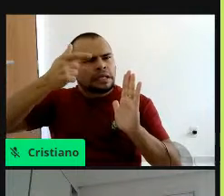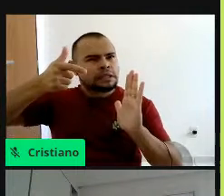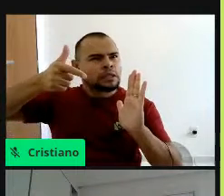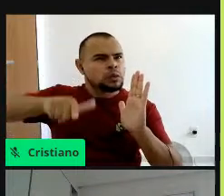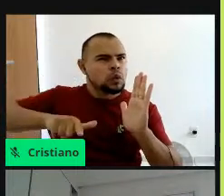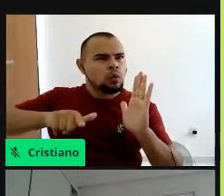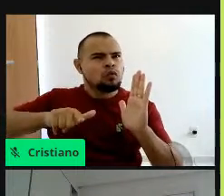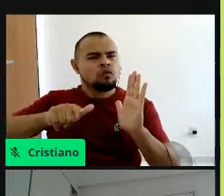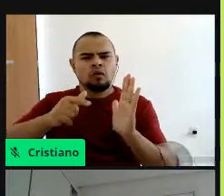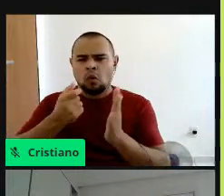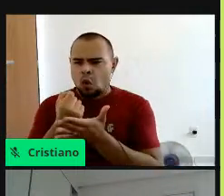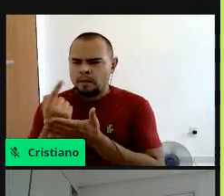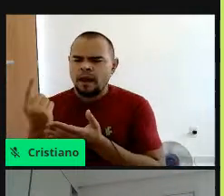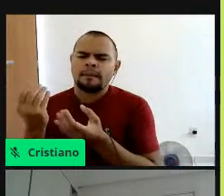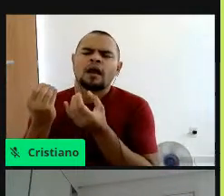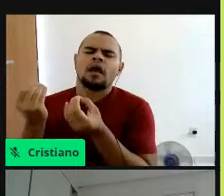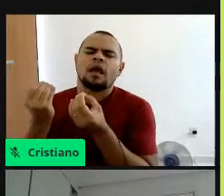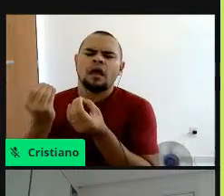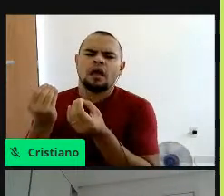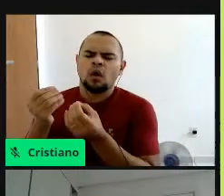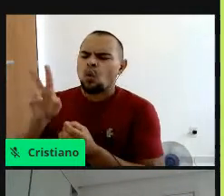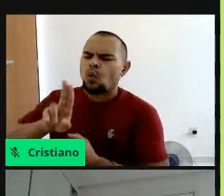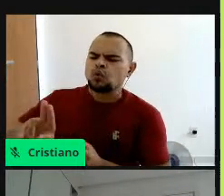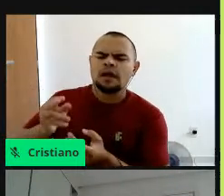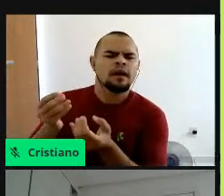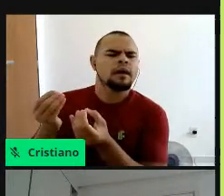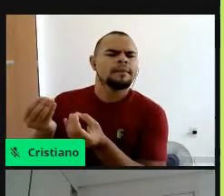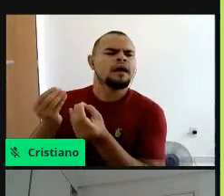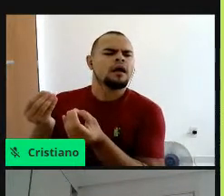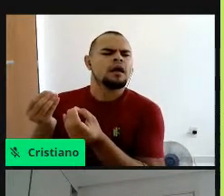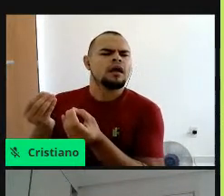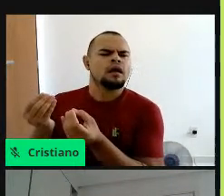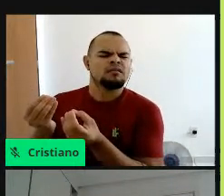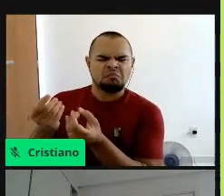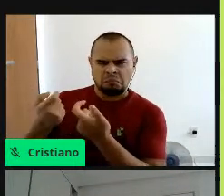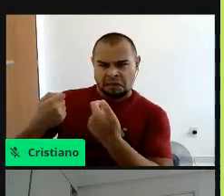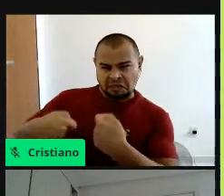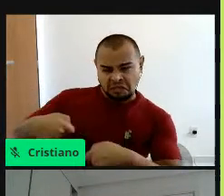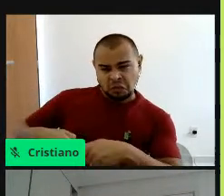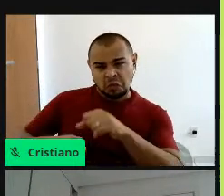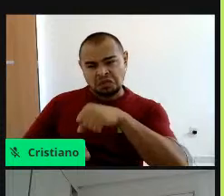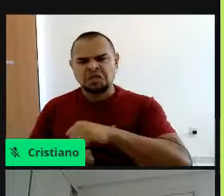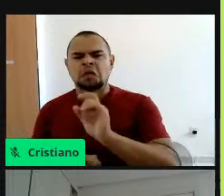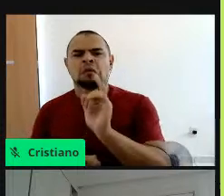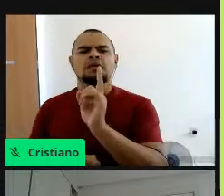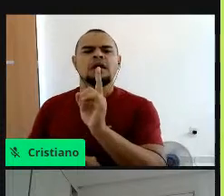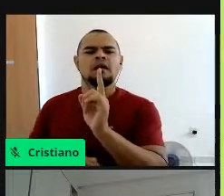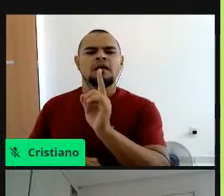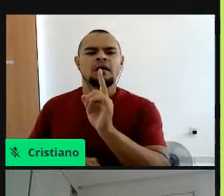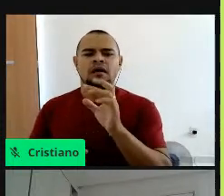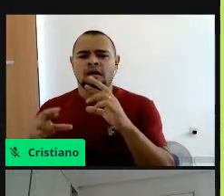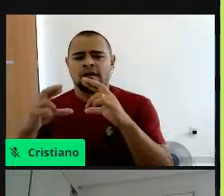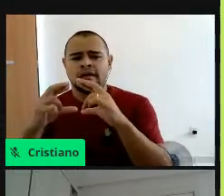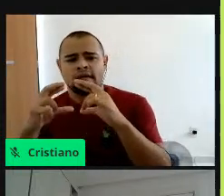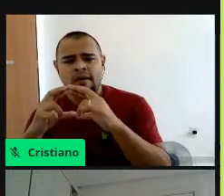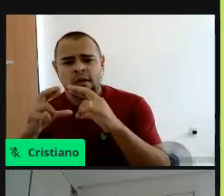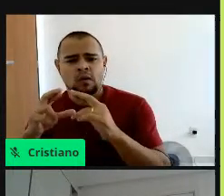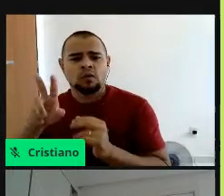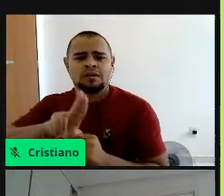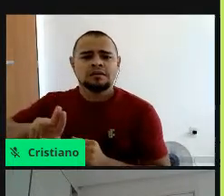o consumo, reduzir esse consumo, é, reutilizar, né, ressignificar,